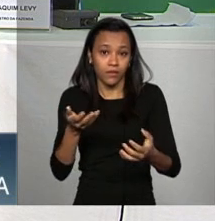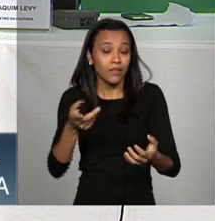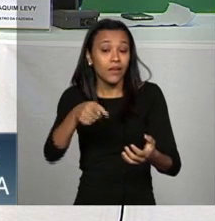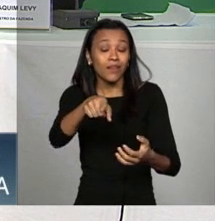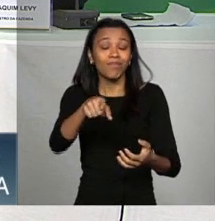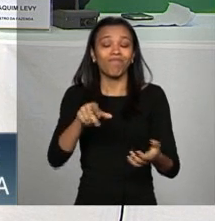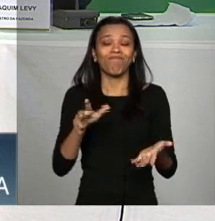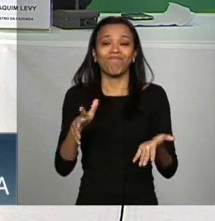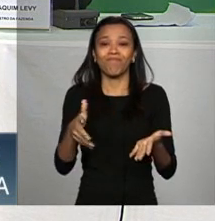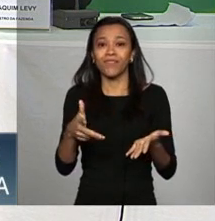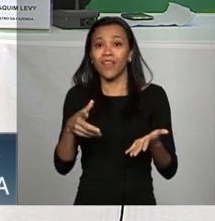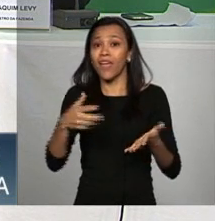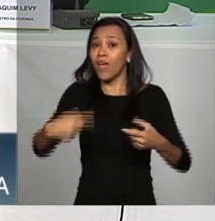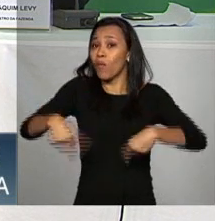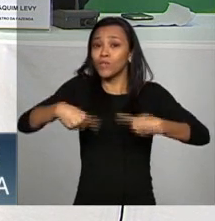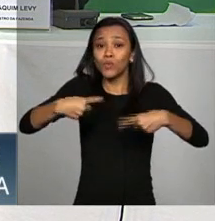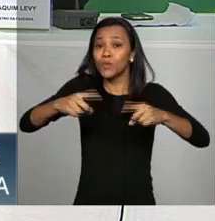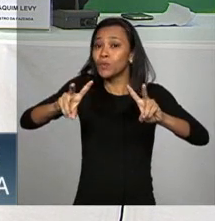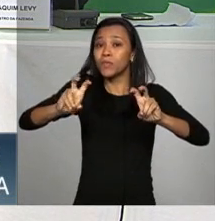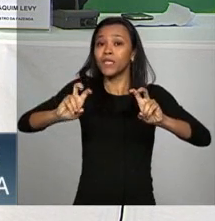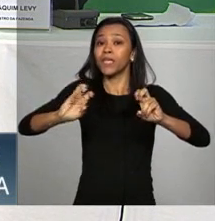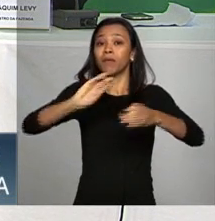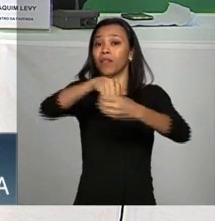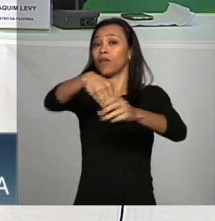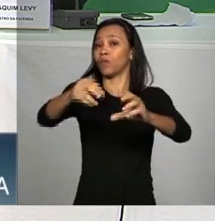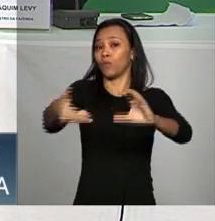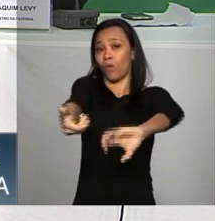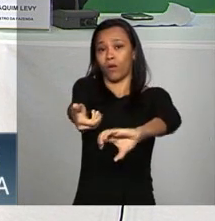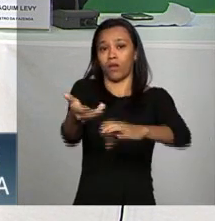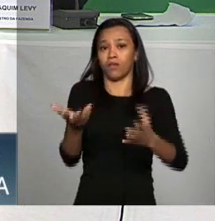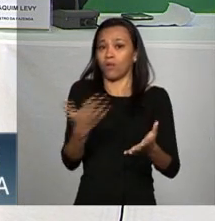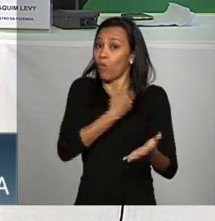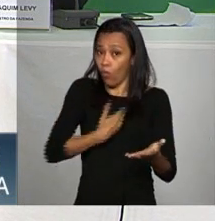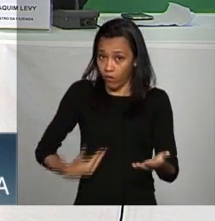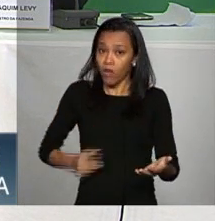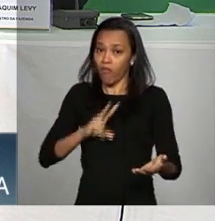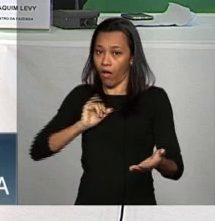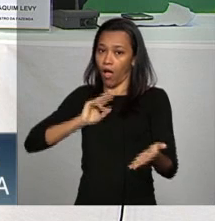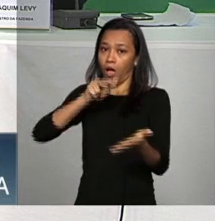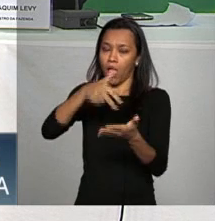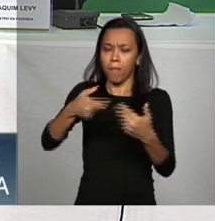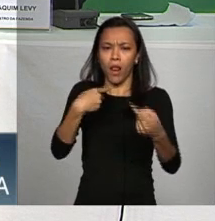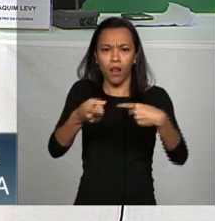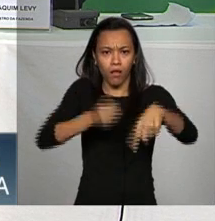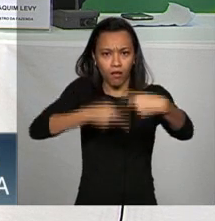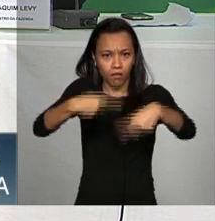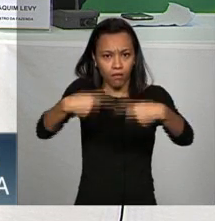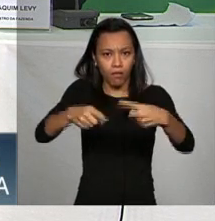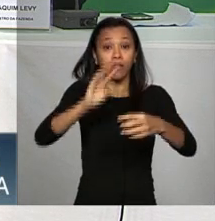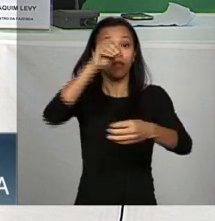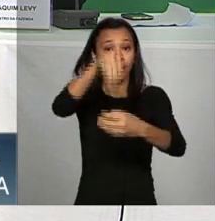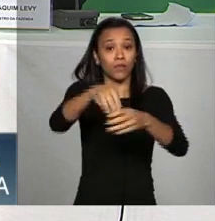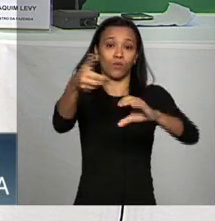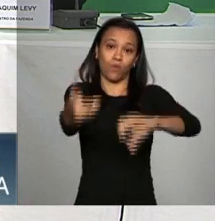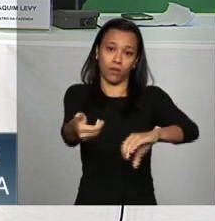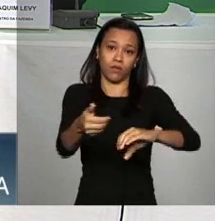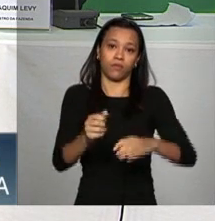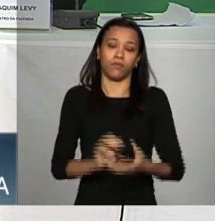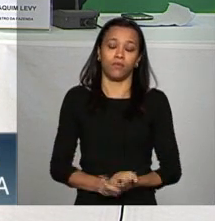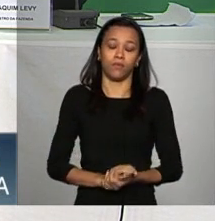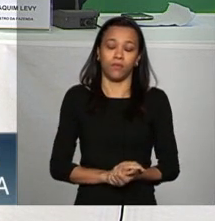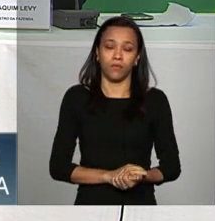é uma discussão que será feita no congresso nacional o governo vai debater a medida no congresso nacional próximo